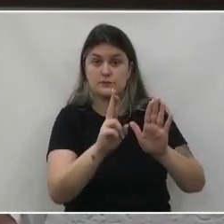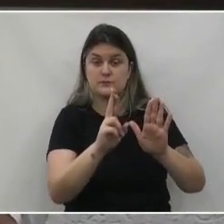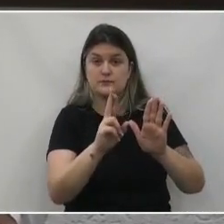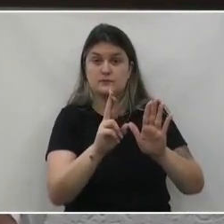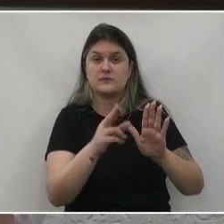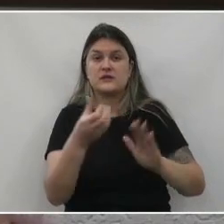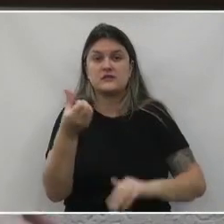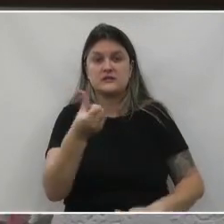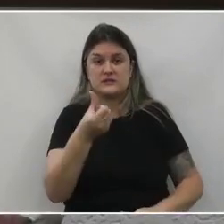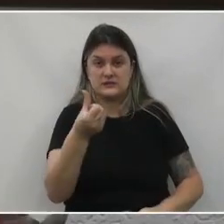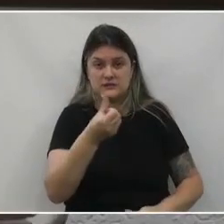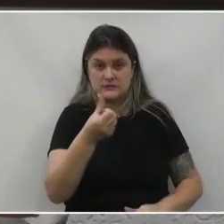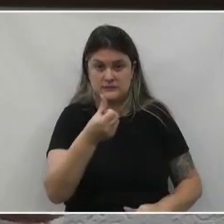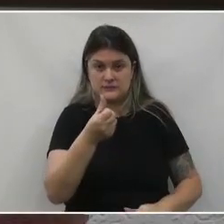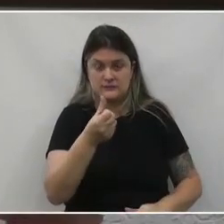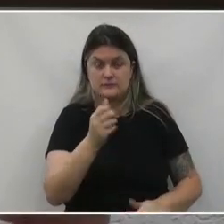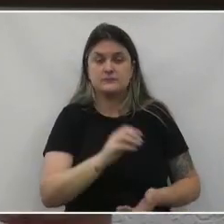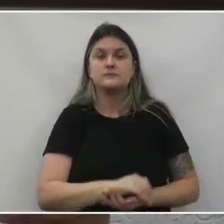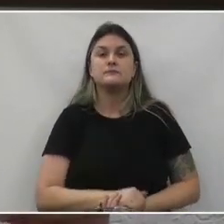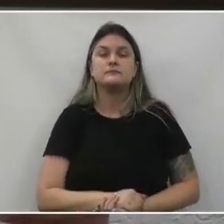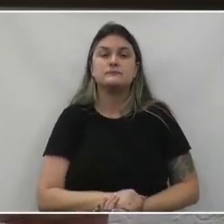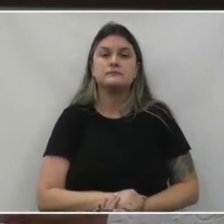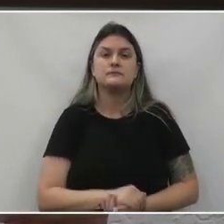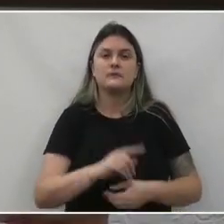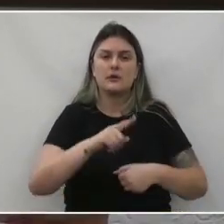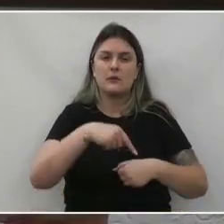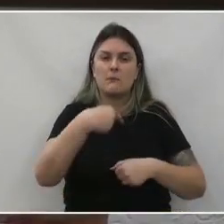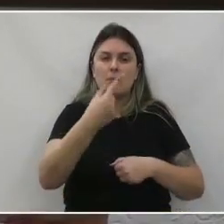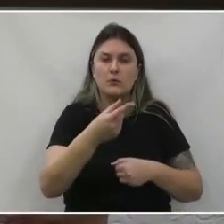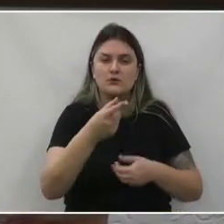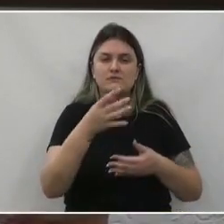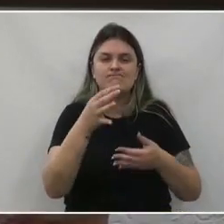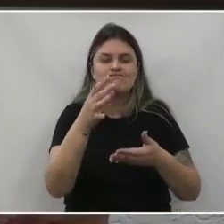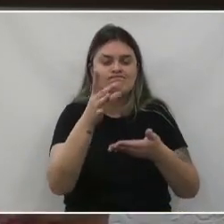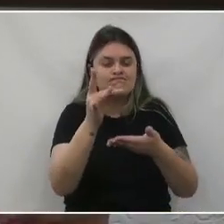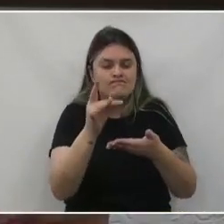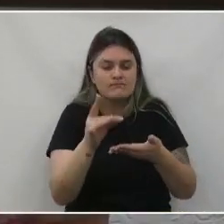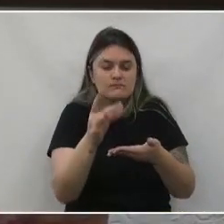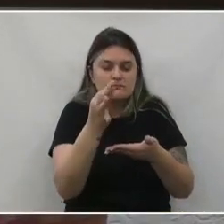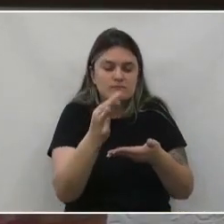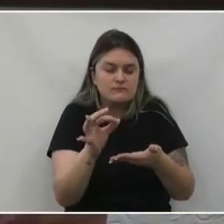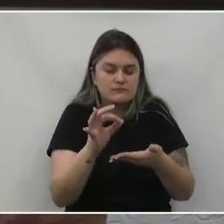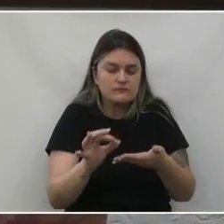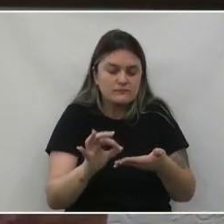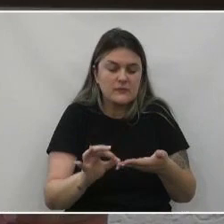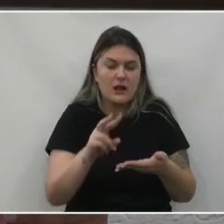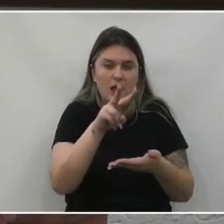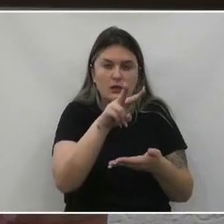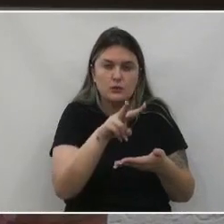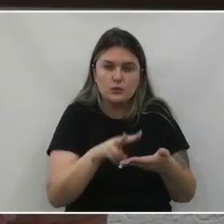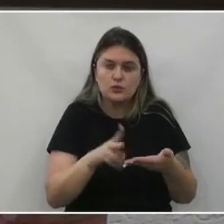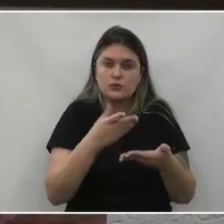6 do parecer após minuciosa análise do constante no processo número